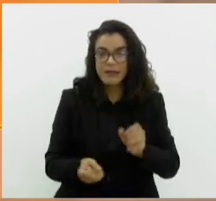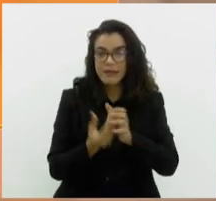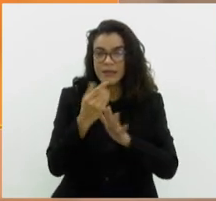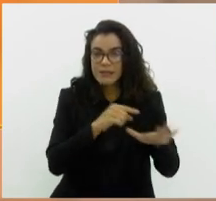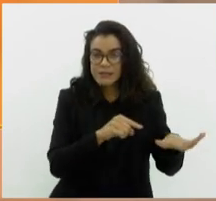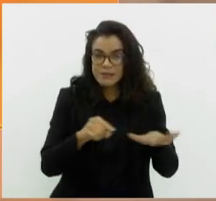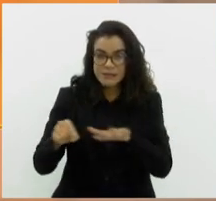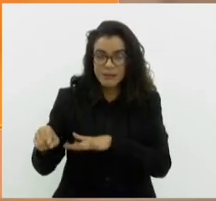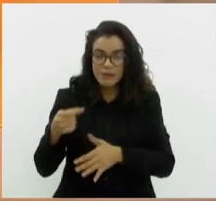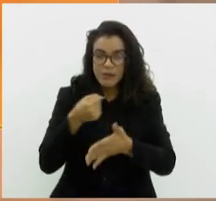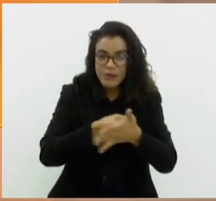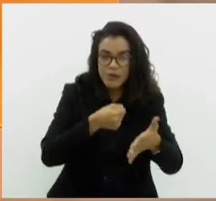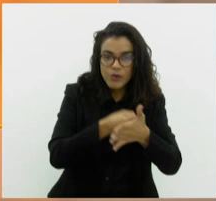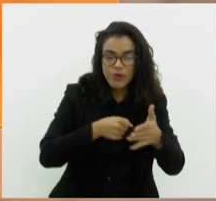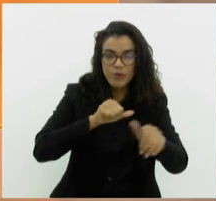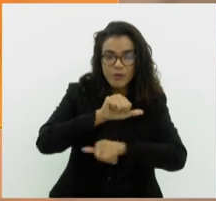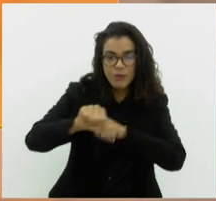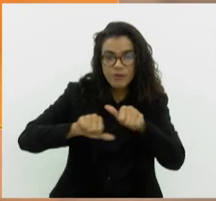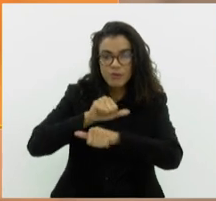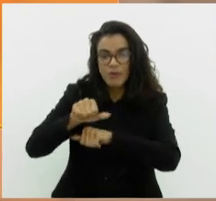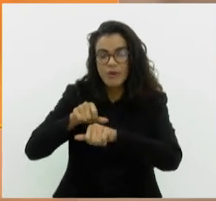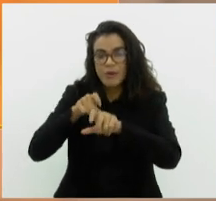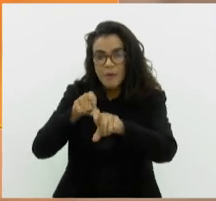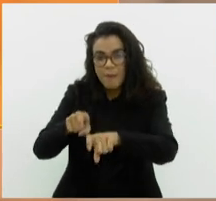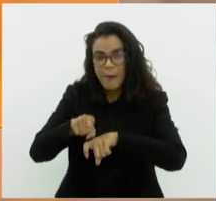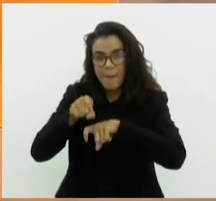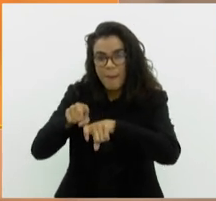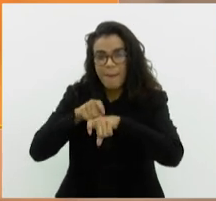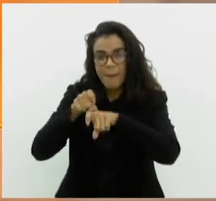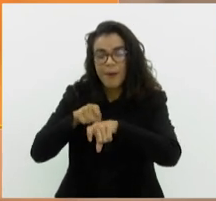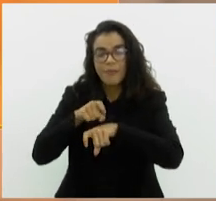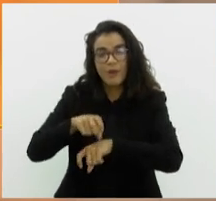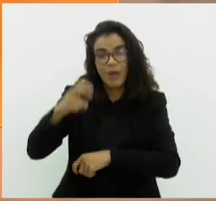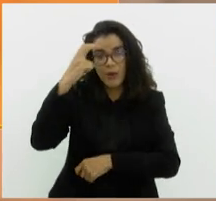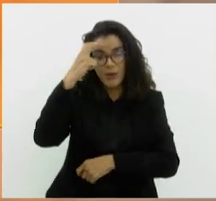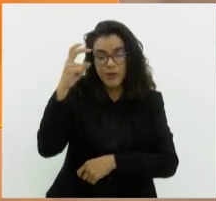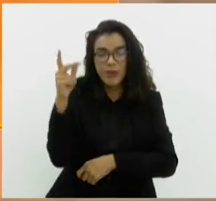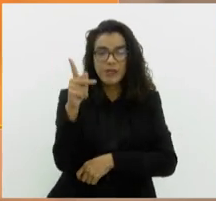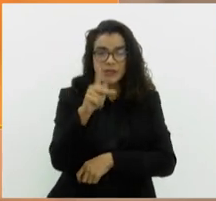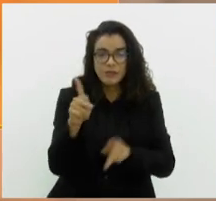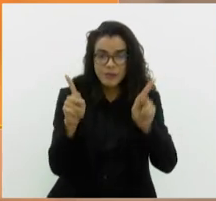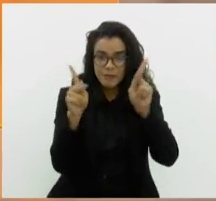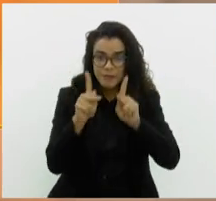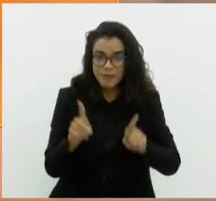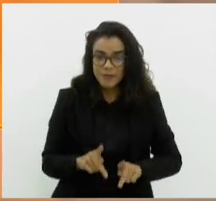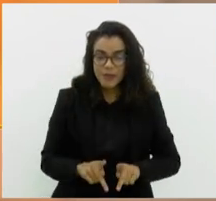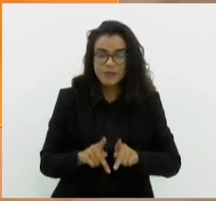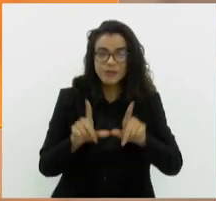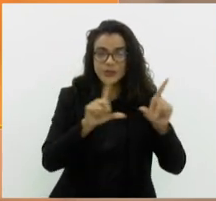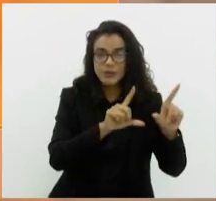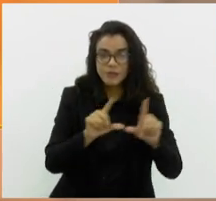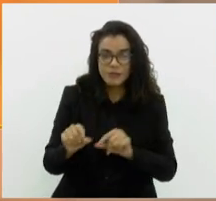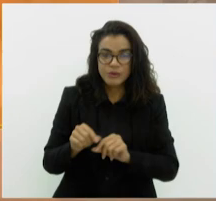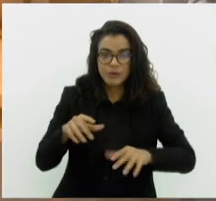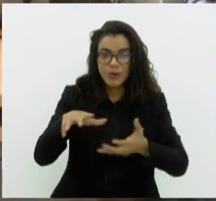Estadual de Luta pela Reforma Agrária e de Proteção da Cultura de Paz e Resolução de Conflitos.